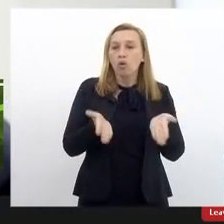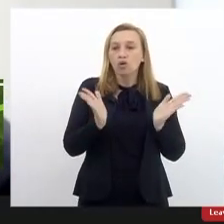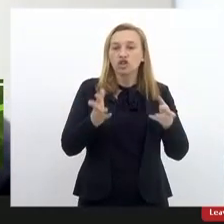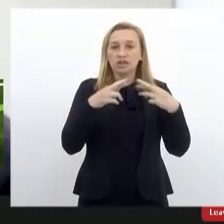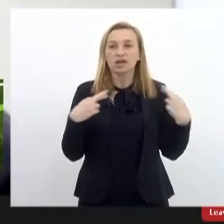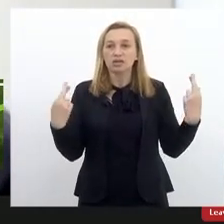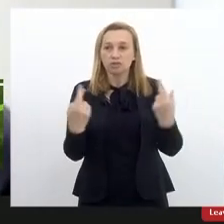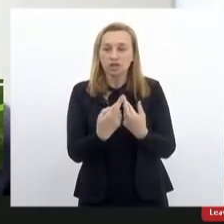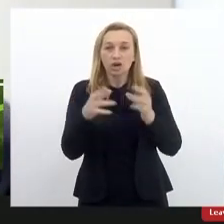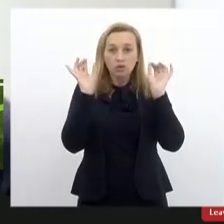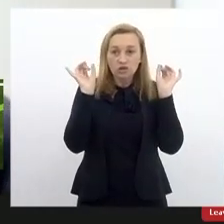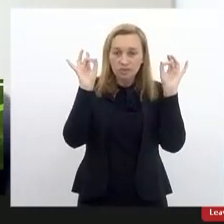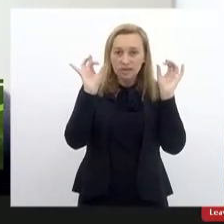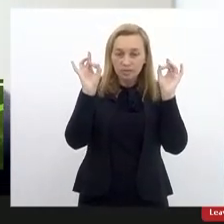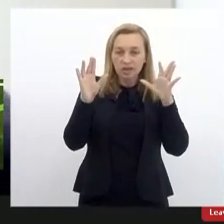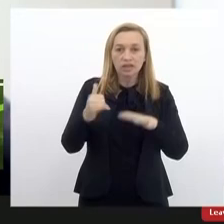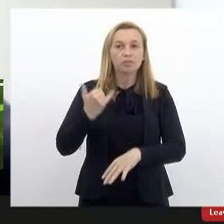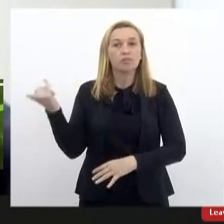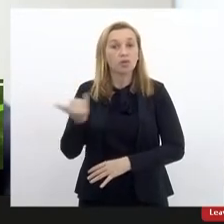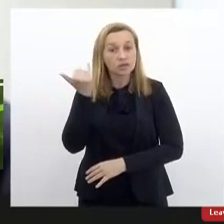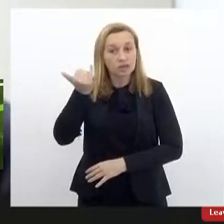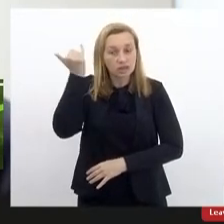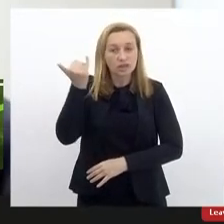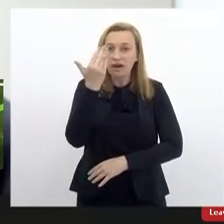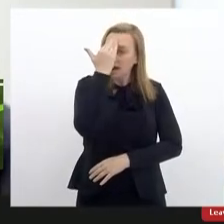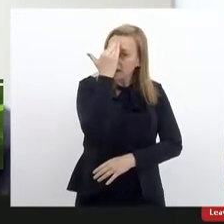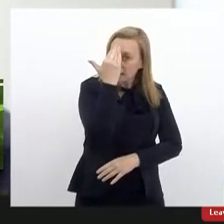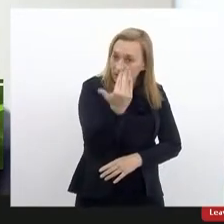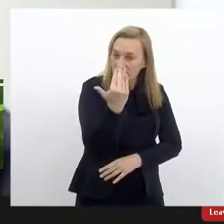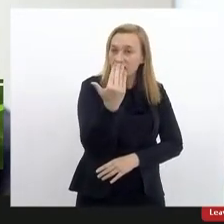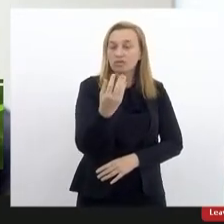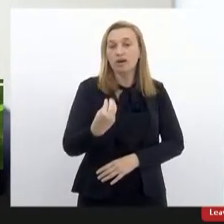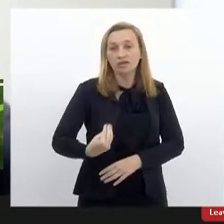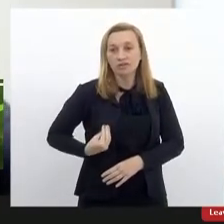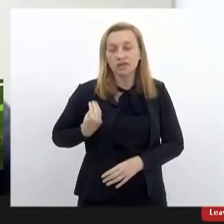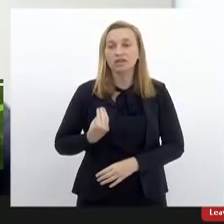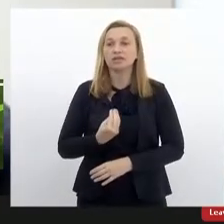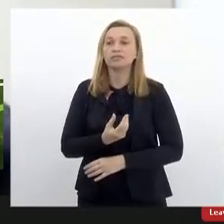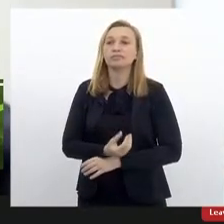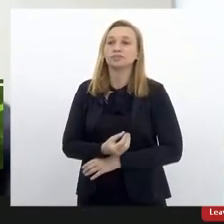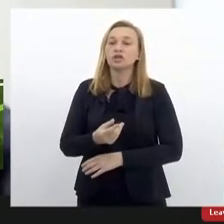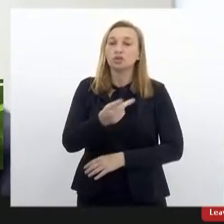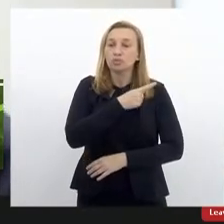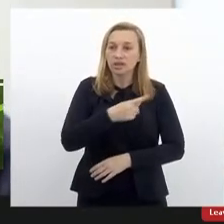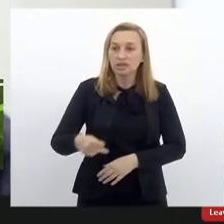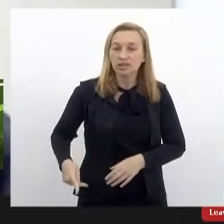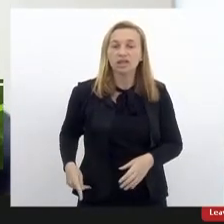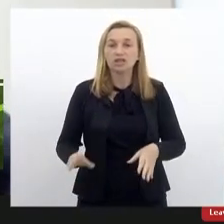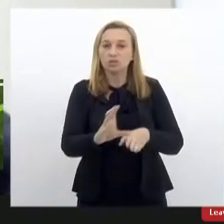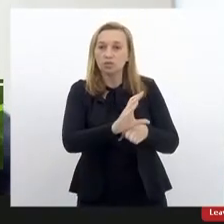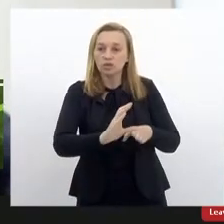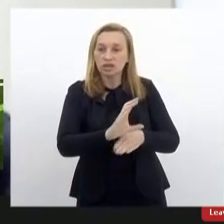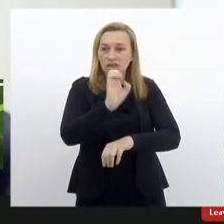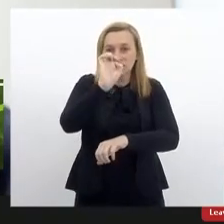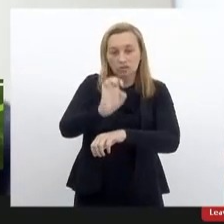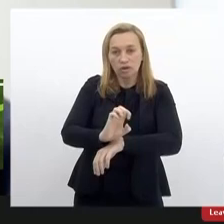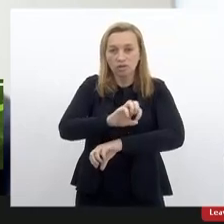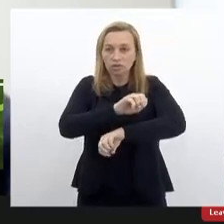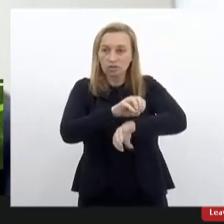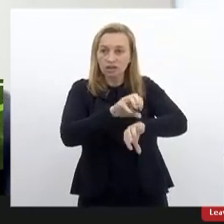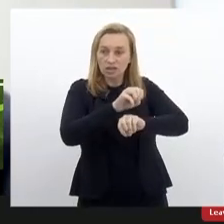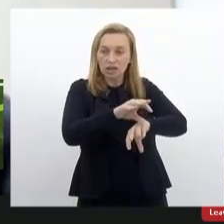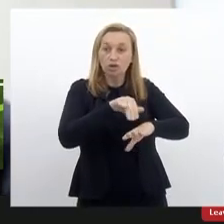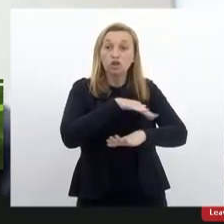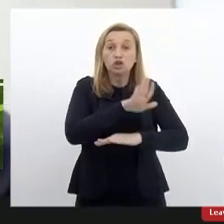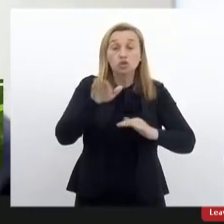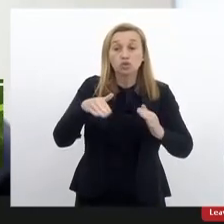audiência é especialmente importante. Agradeço a presença do presidente do Conselho Estadual de Educação, de todos